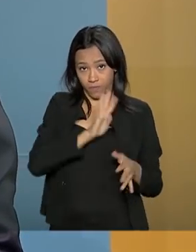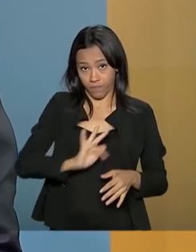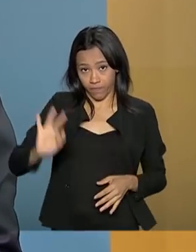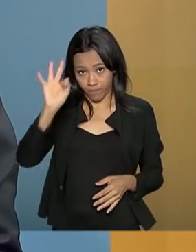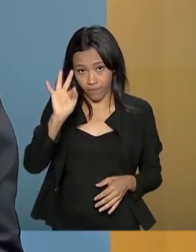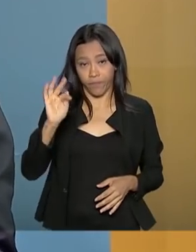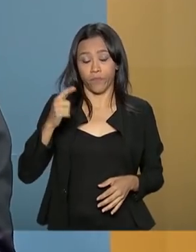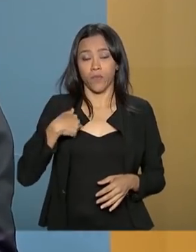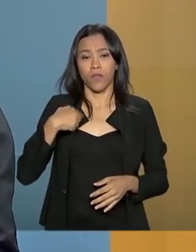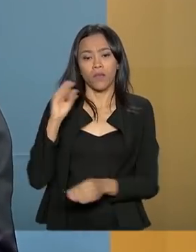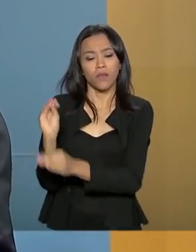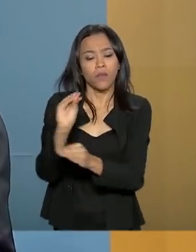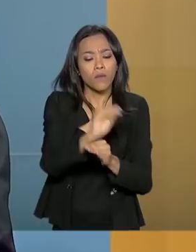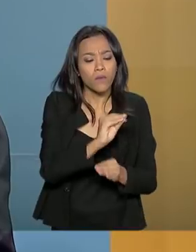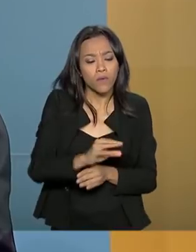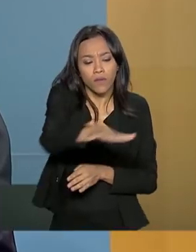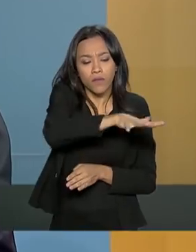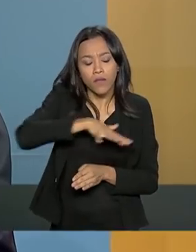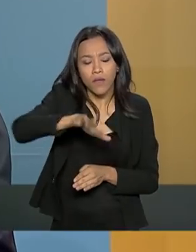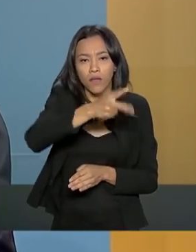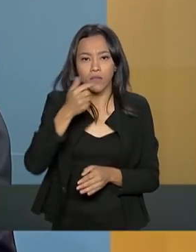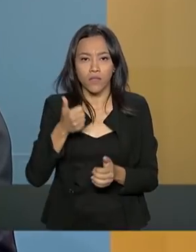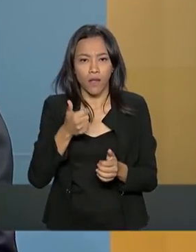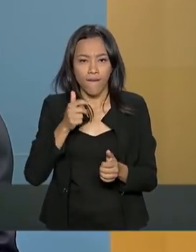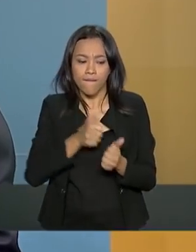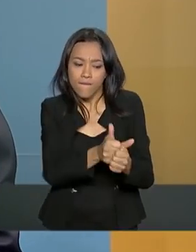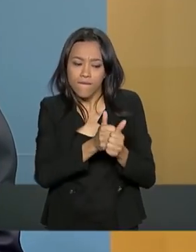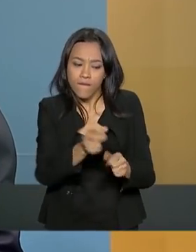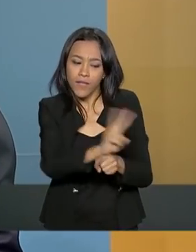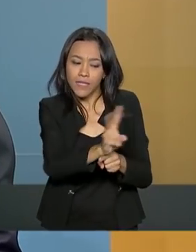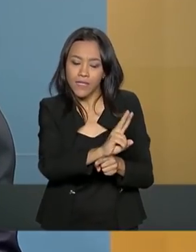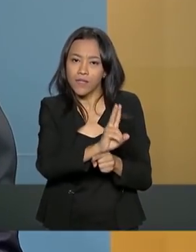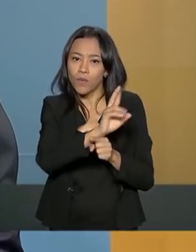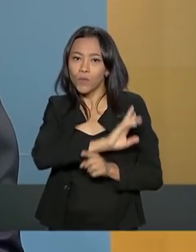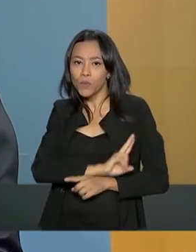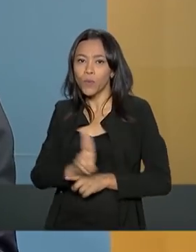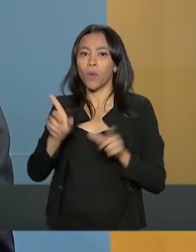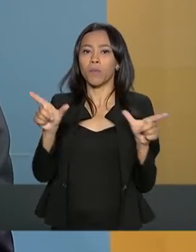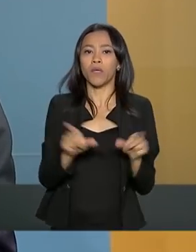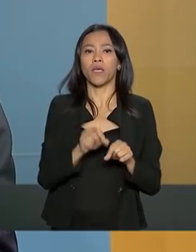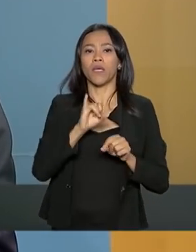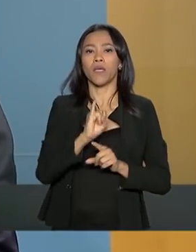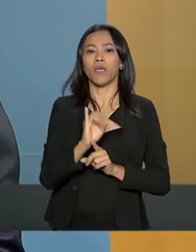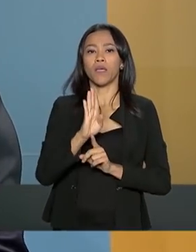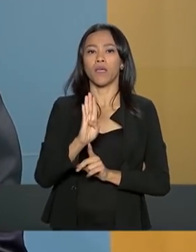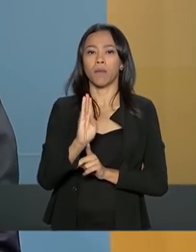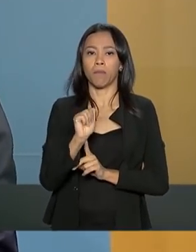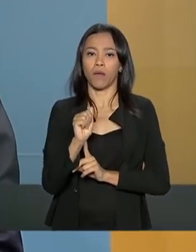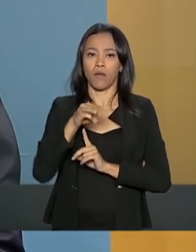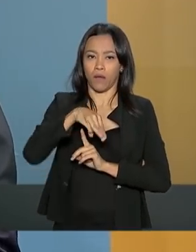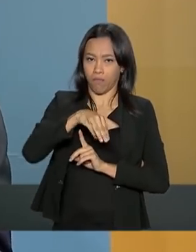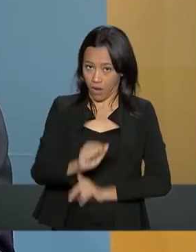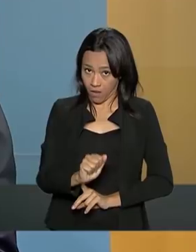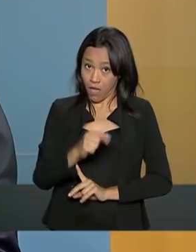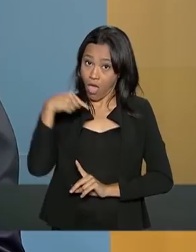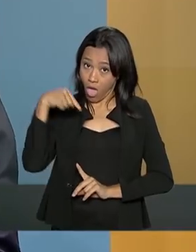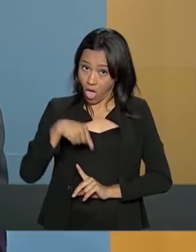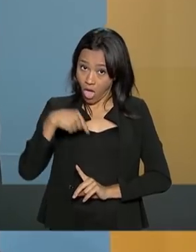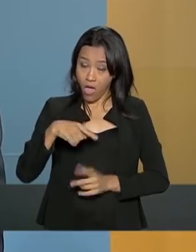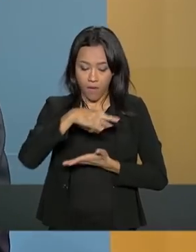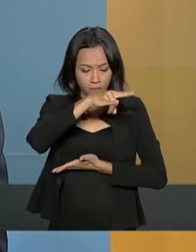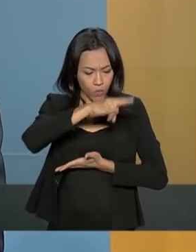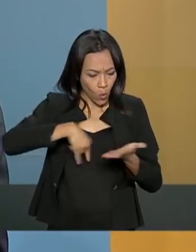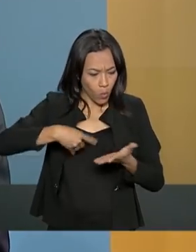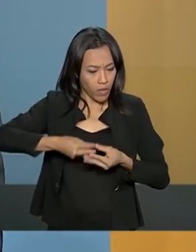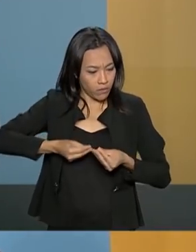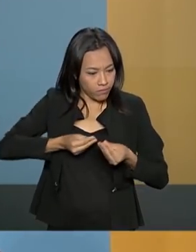que cuida dessa fiscalização do meio ambiente é o IBAMA. O IBAMA tem não só o papel de licenciar, ou seja, de